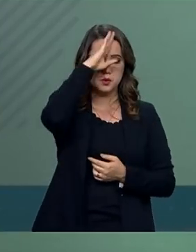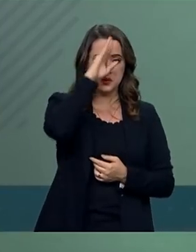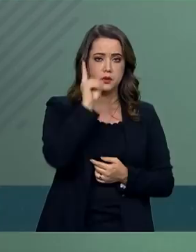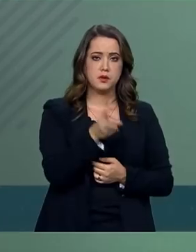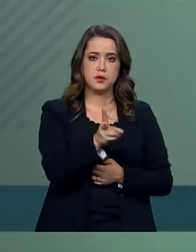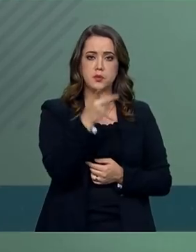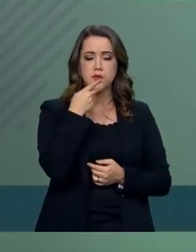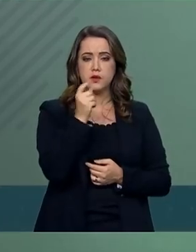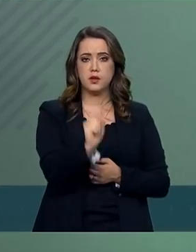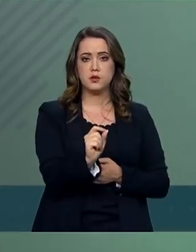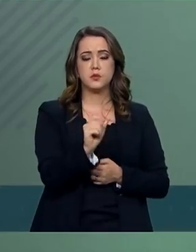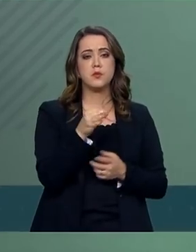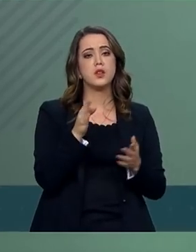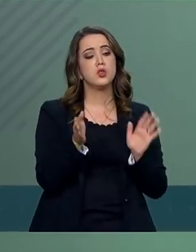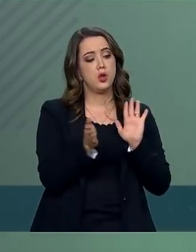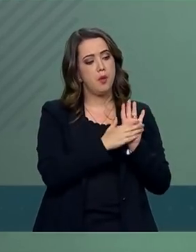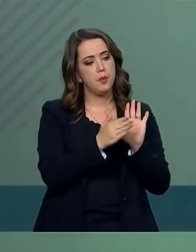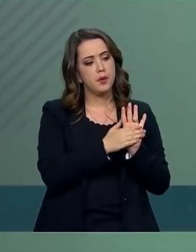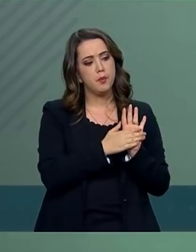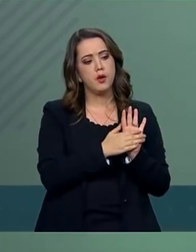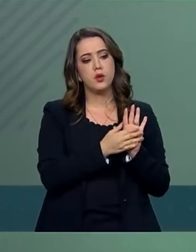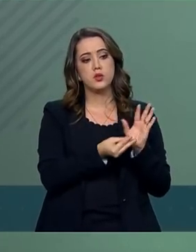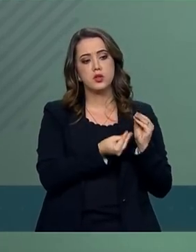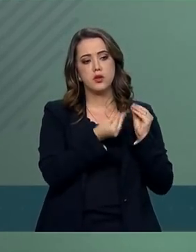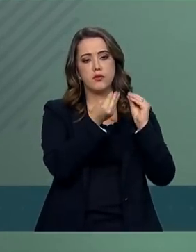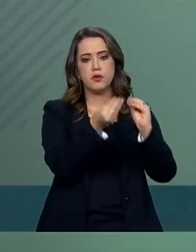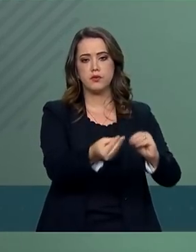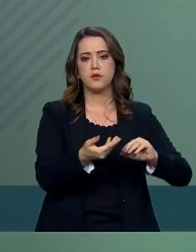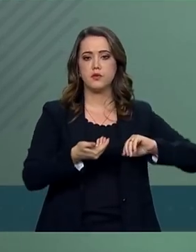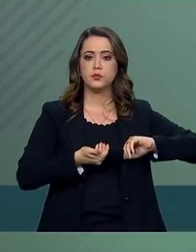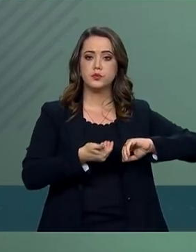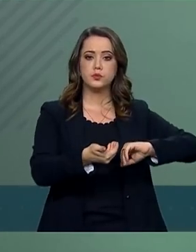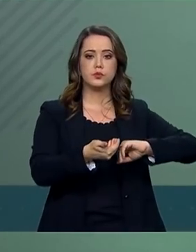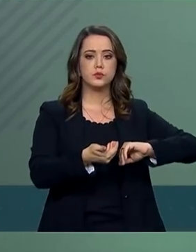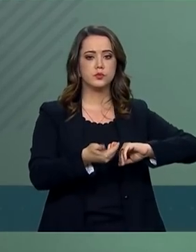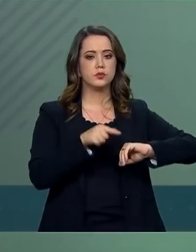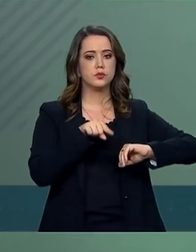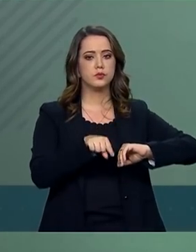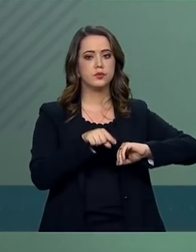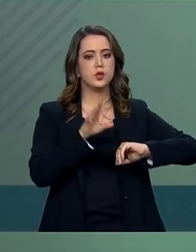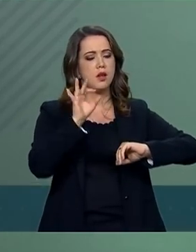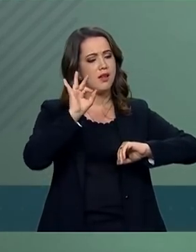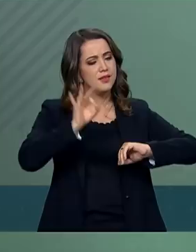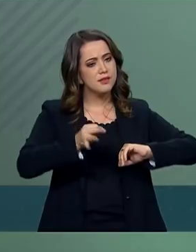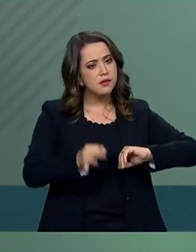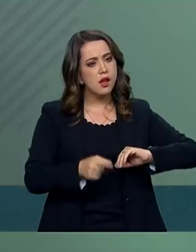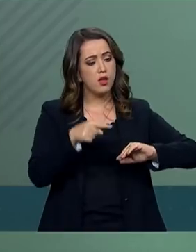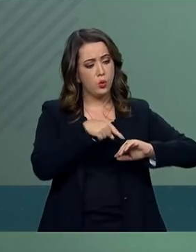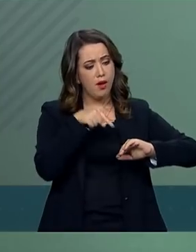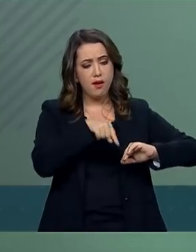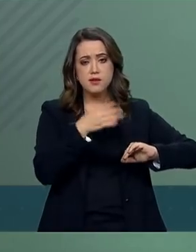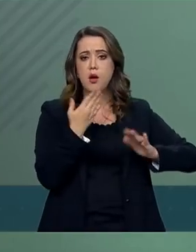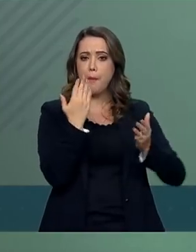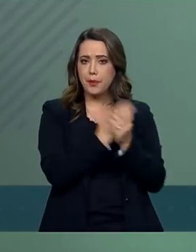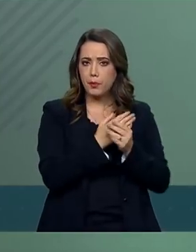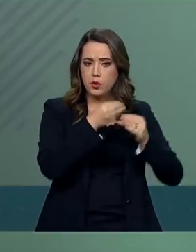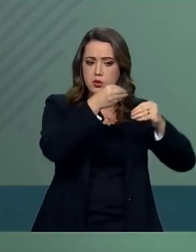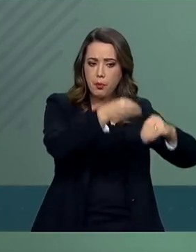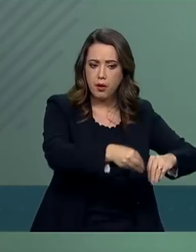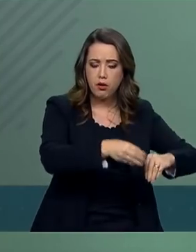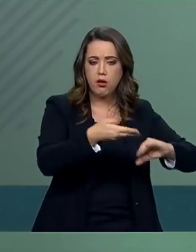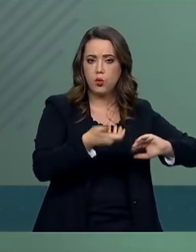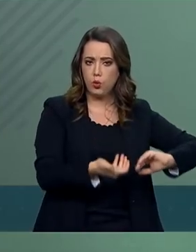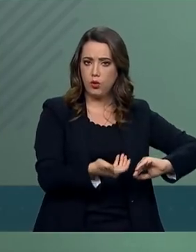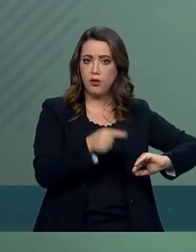defendendo de que a proposta que foi enviada ao Congresso Nacional é a proposta que nós entendemos como a